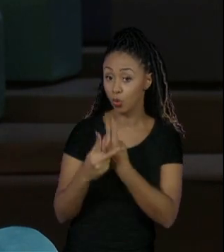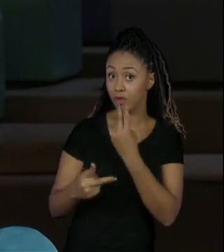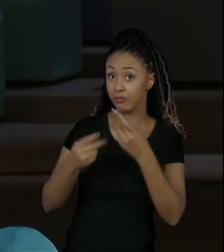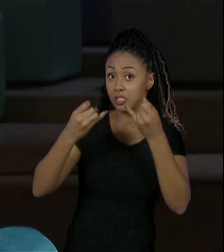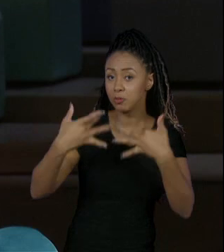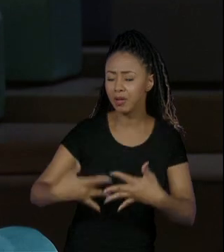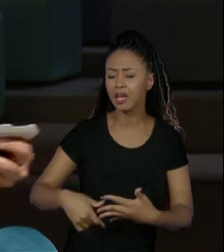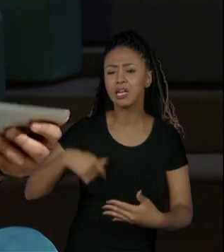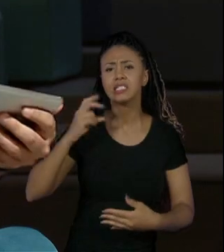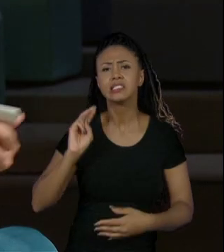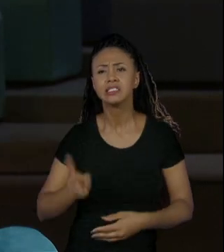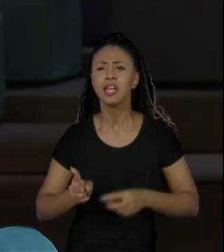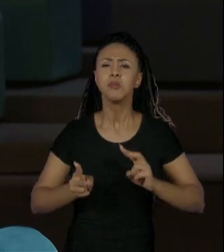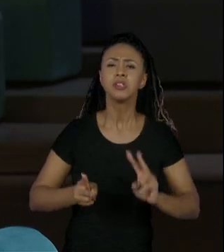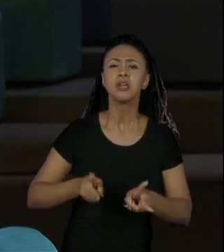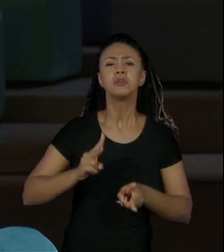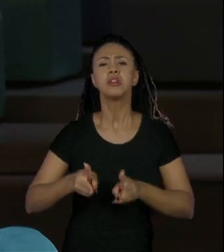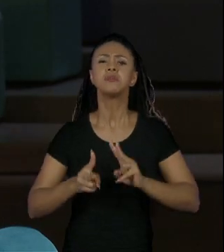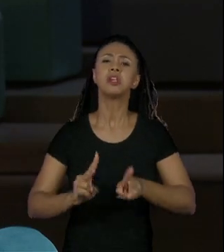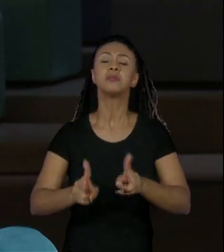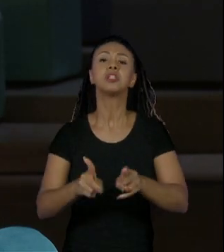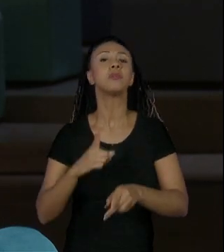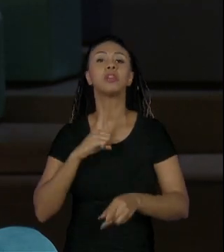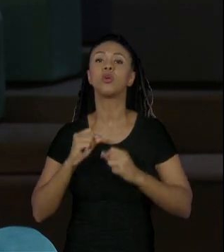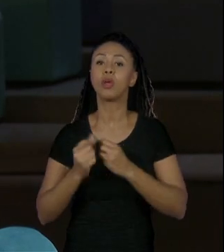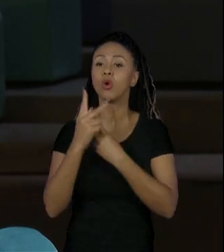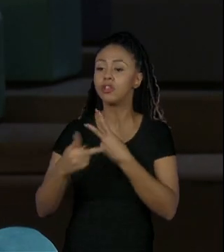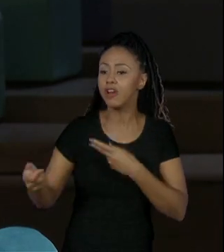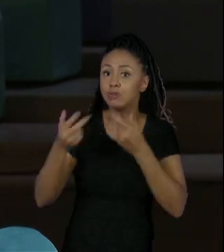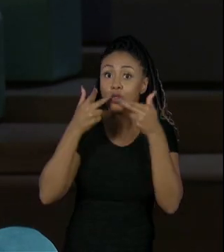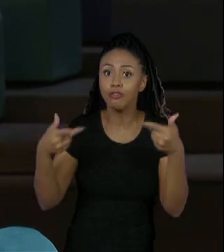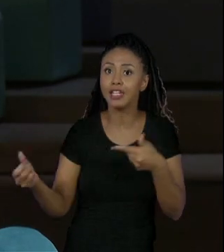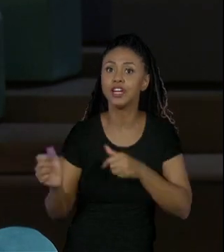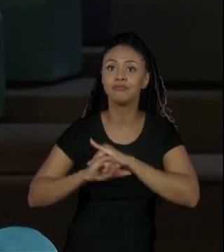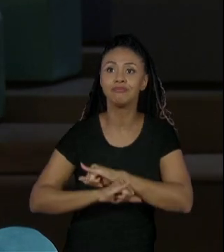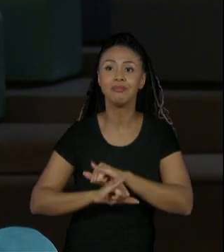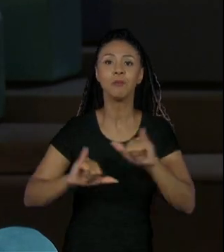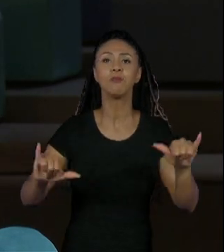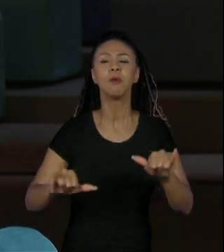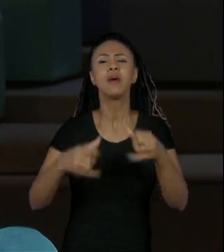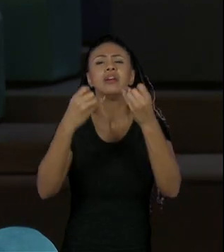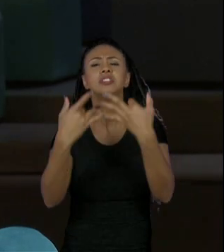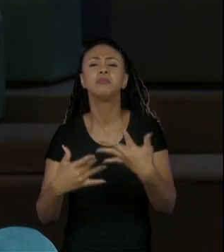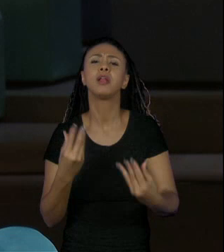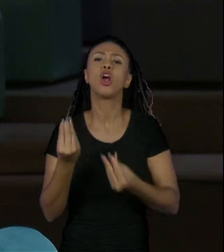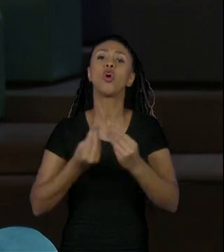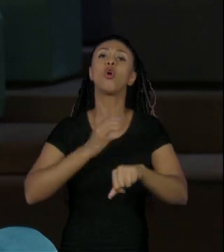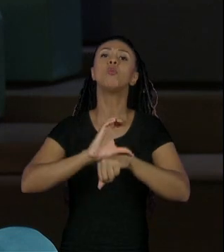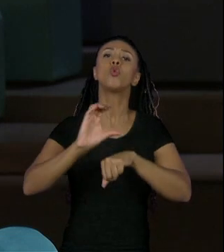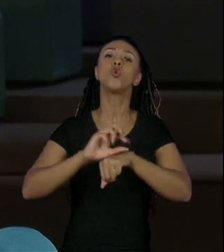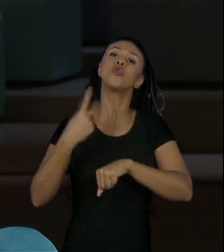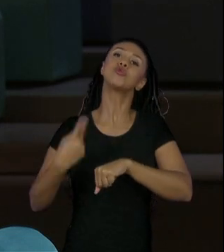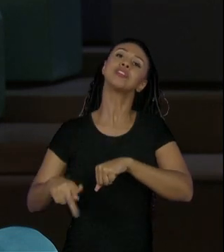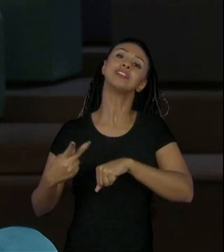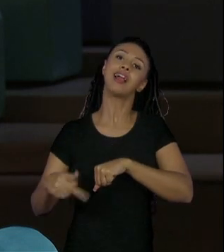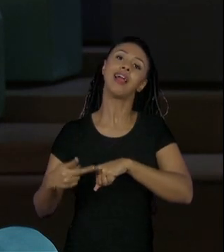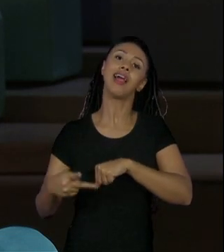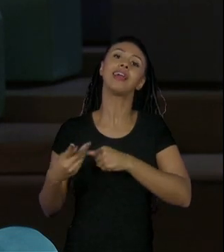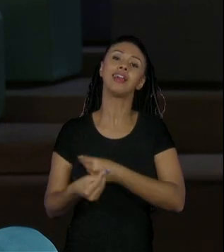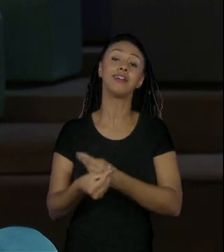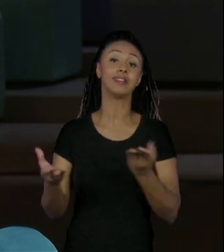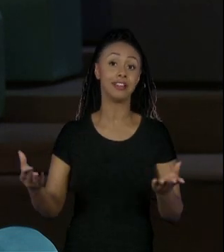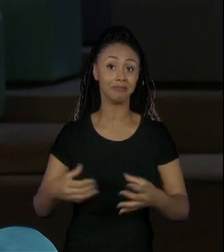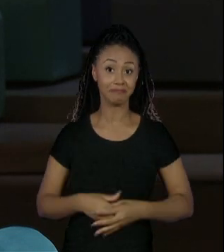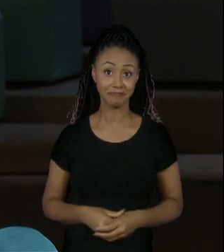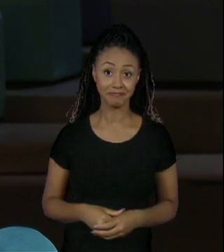Explica está sempre trazendo as novidades da Univesp e explicando para você sobre os cursos que são oferecidos pela Universidade Virtual